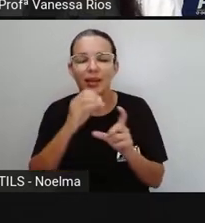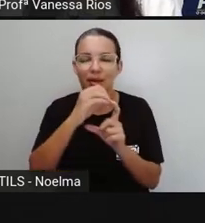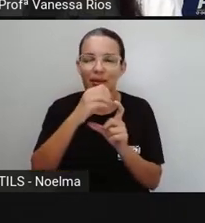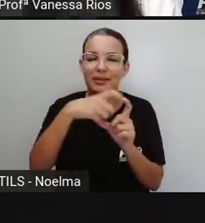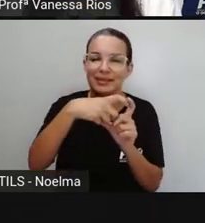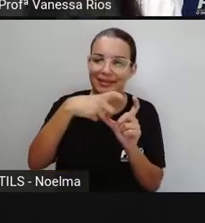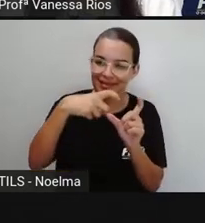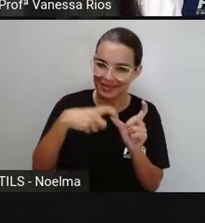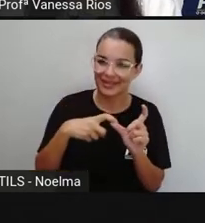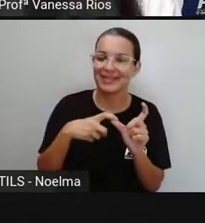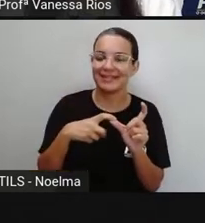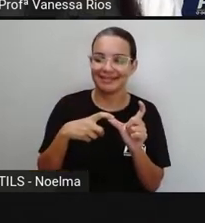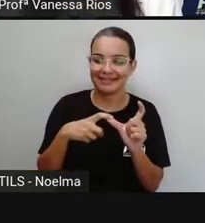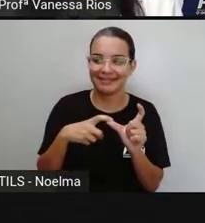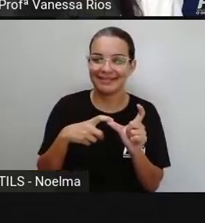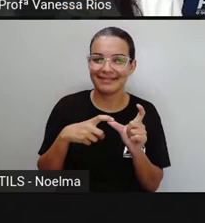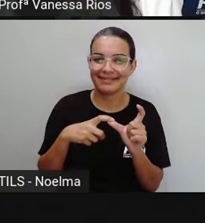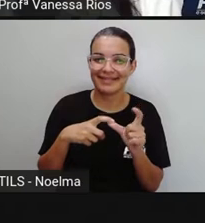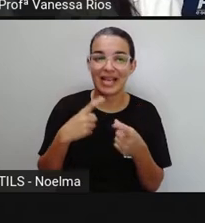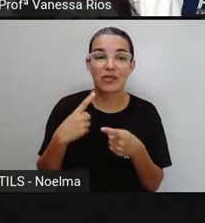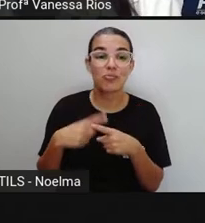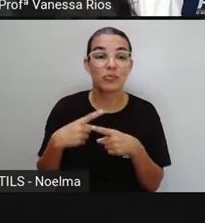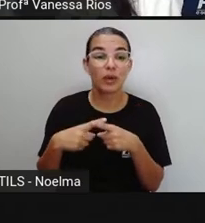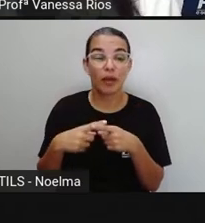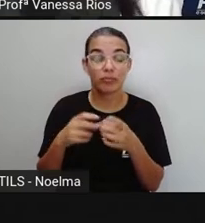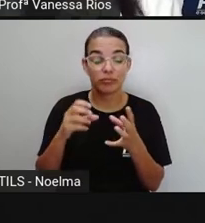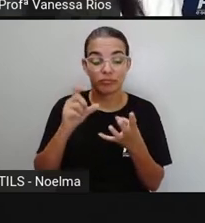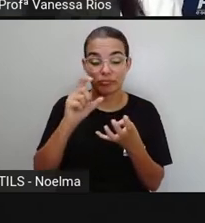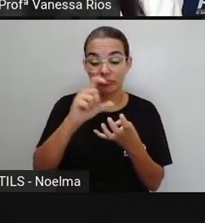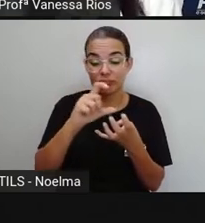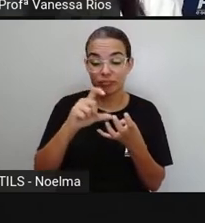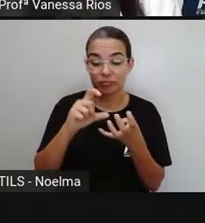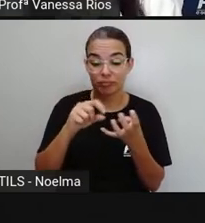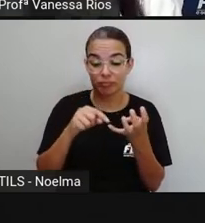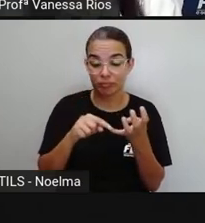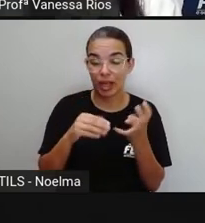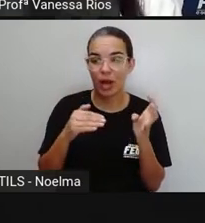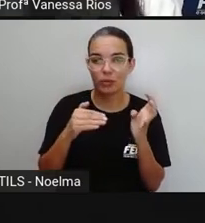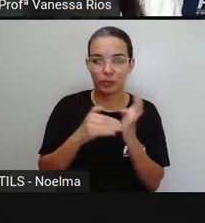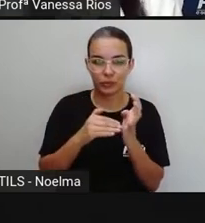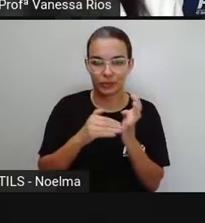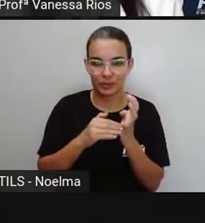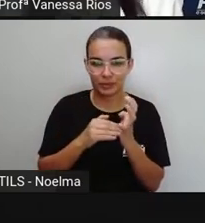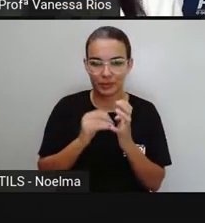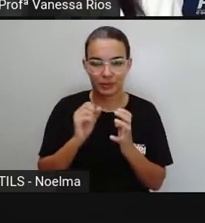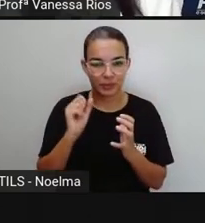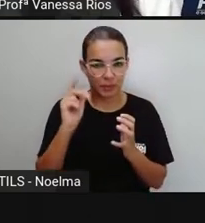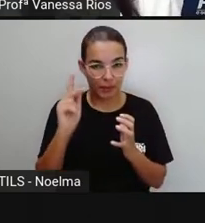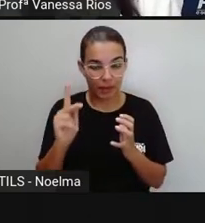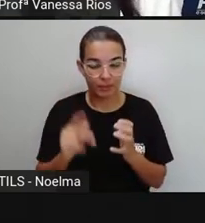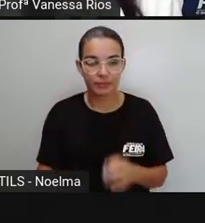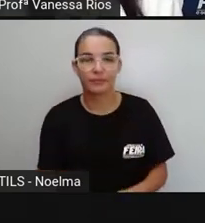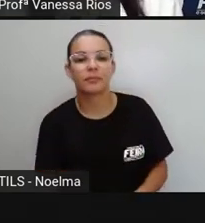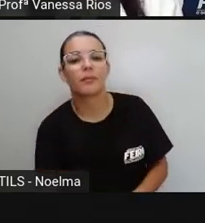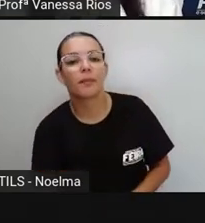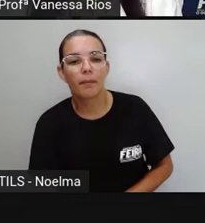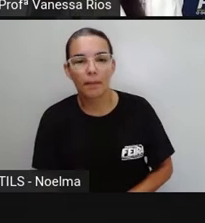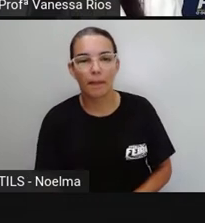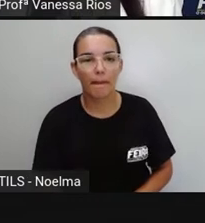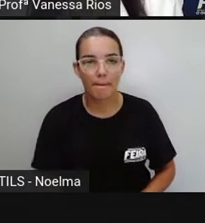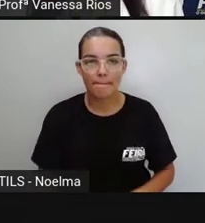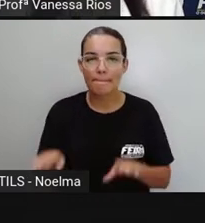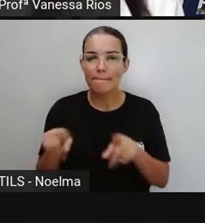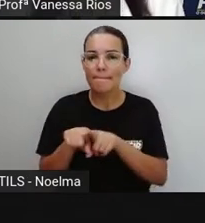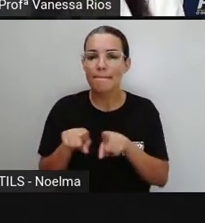oxítona, porque a sílaba tônica é a última. E aí, observando as regras que